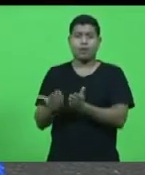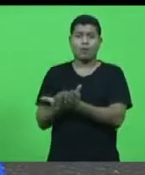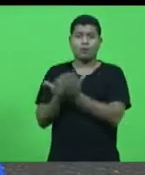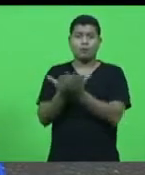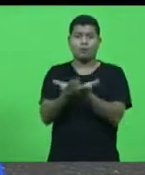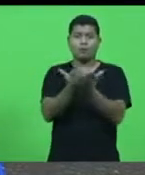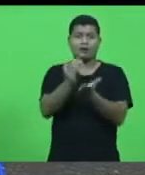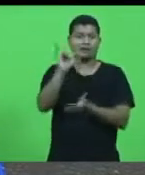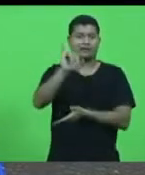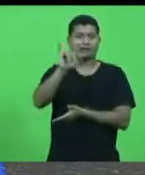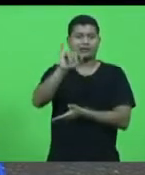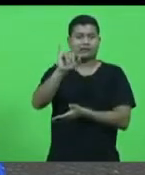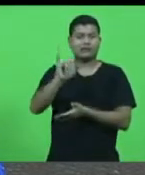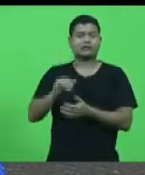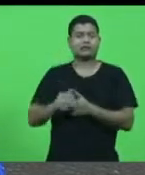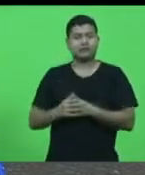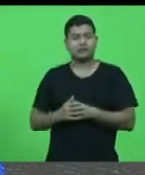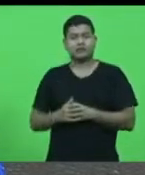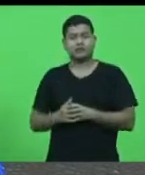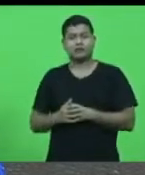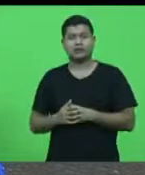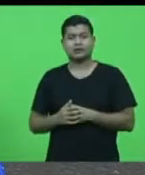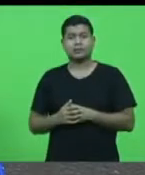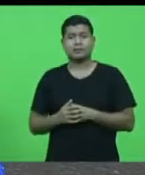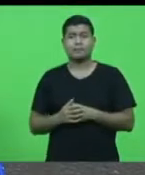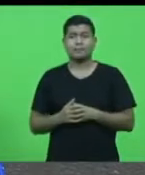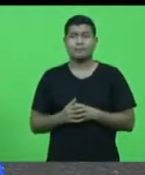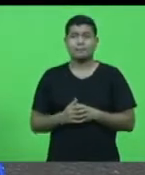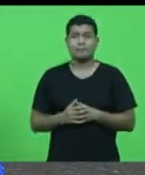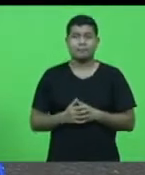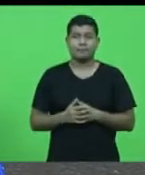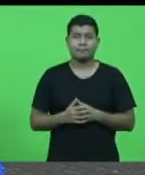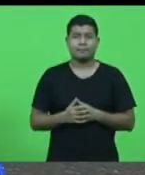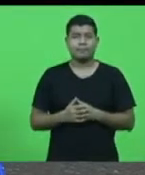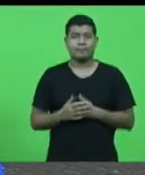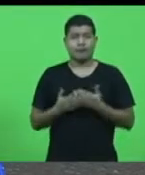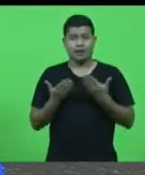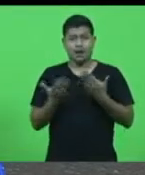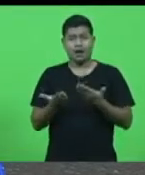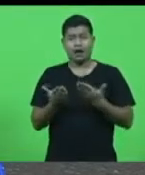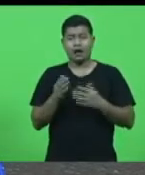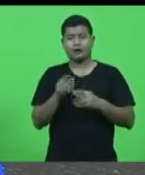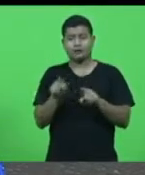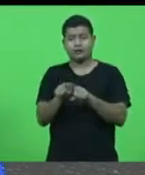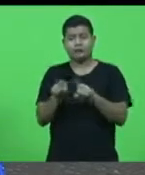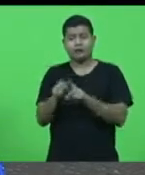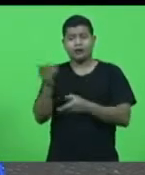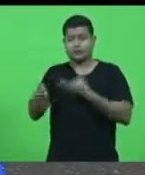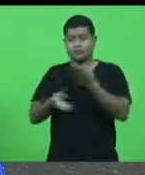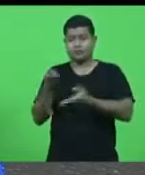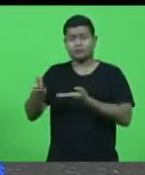Itajaí, que também atendeu o porto de navegantes.